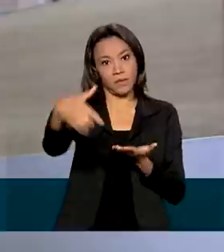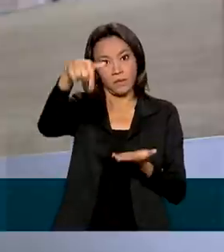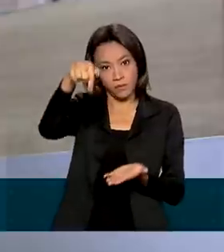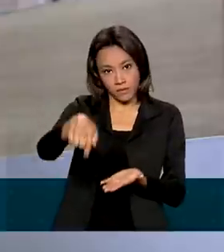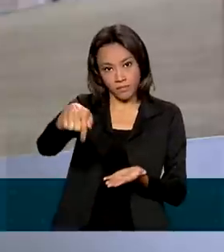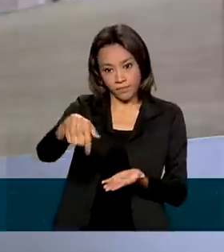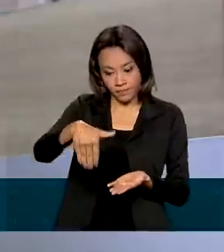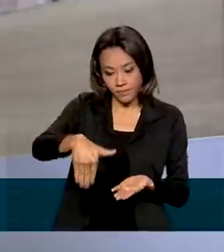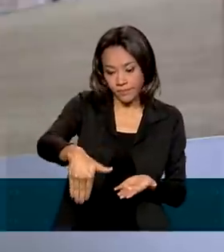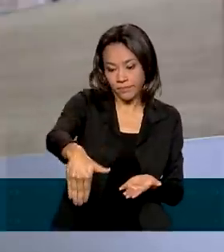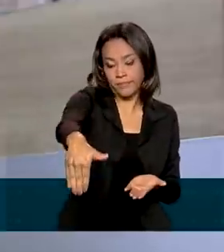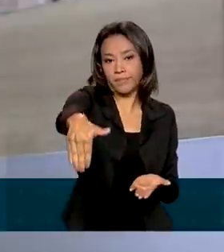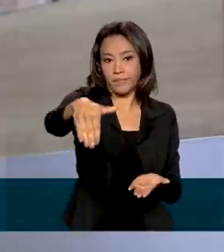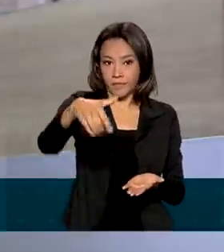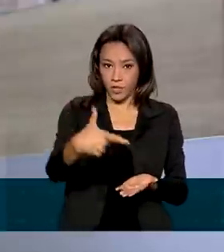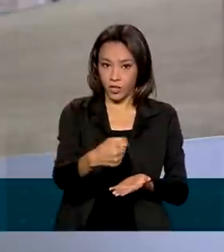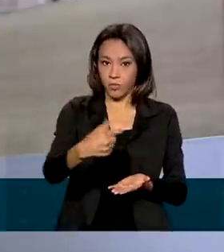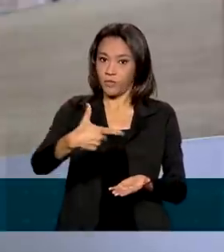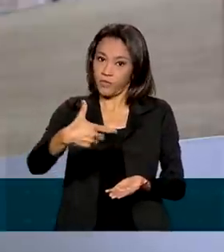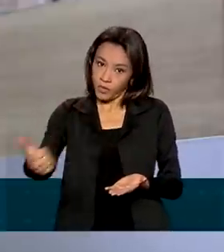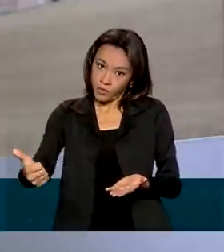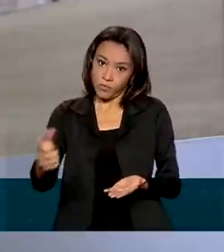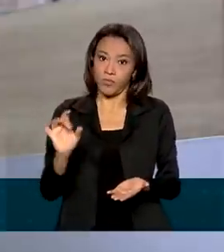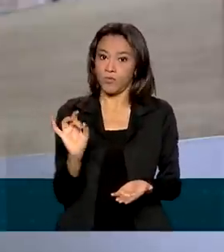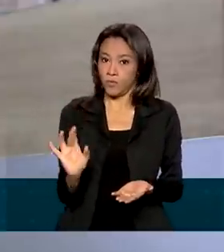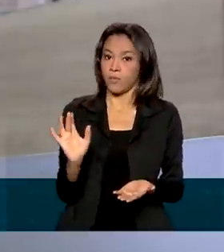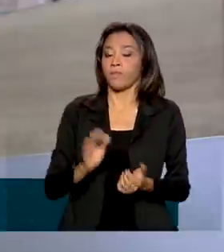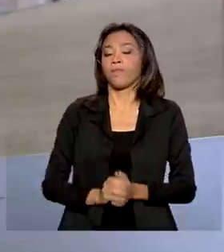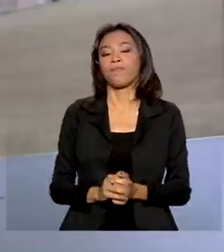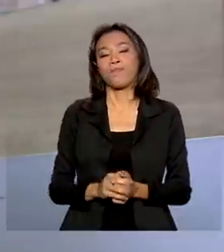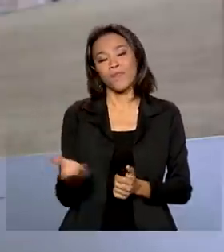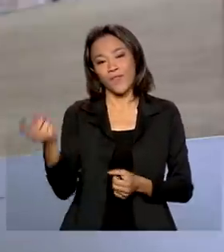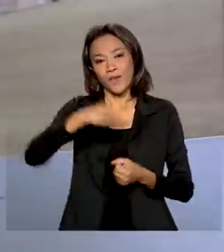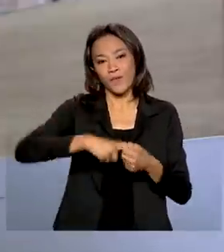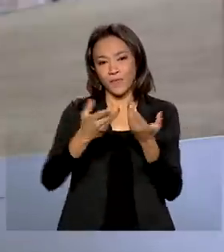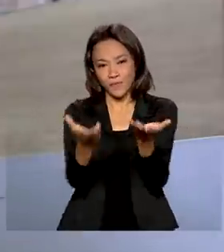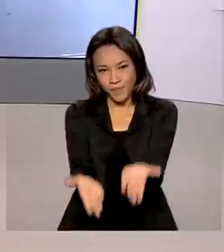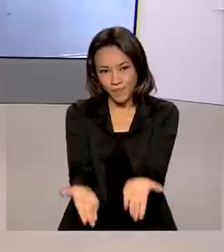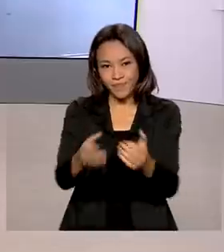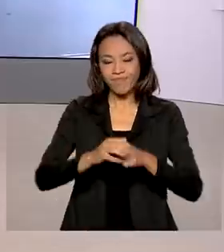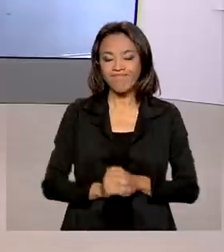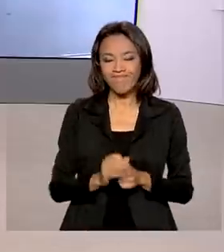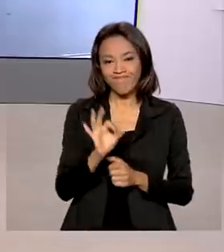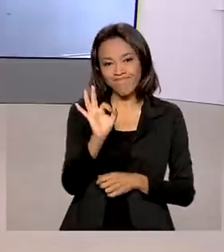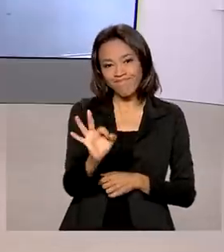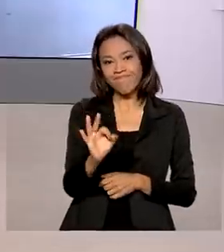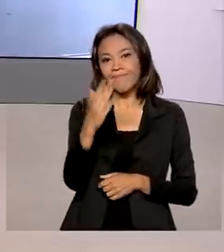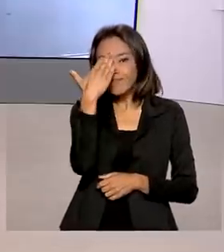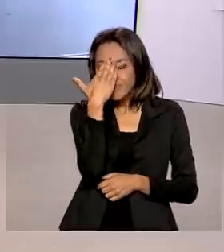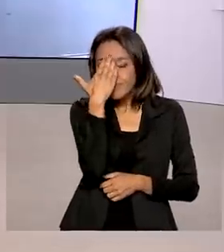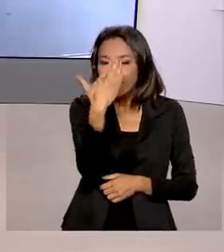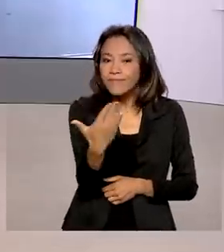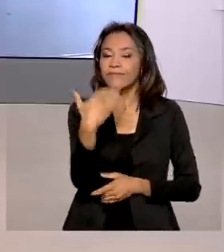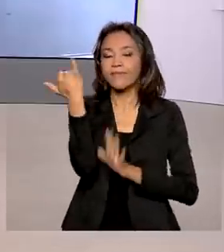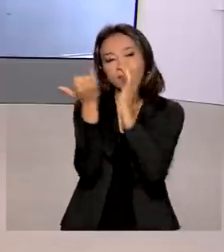ou seja, para esse ano de 2021. Eu volto com você aí no estúdio, Renata. Feito, Ana Luísa. Muito obrigada pelas suas informações. Legenda